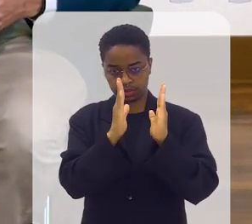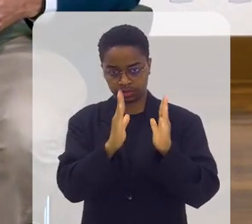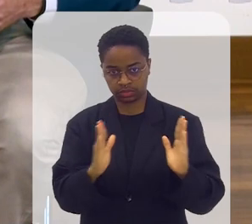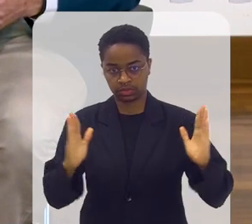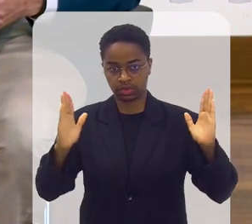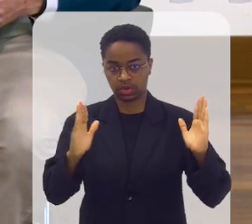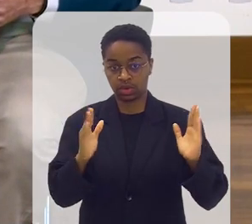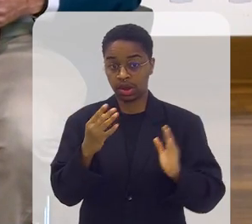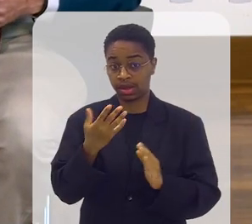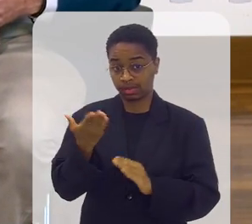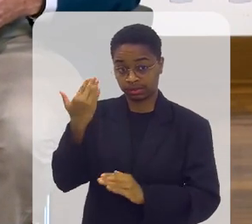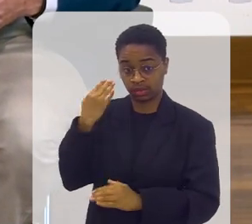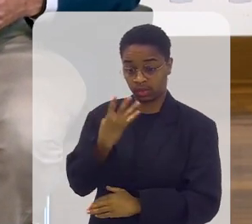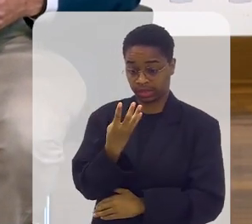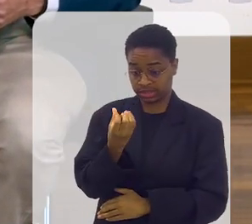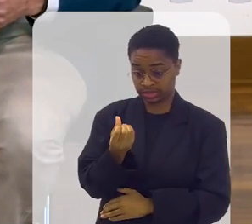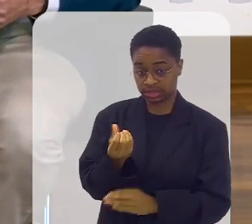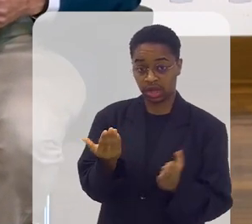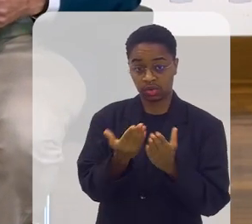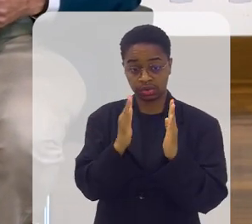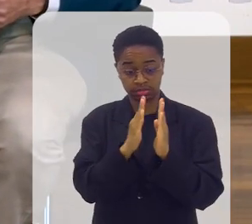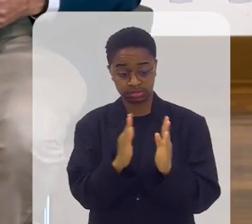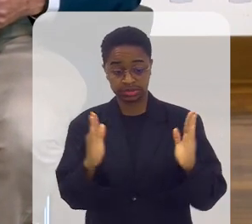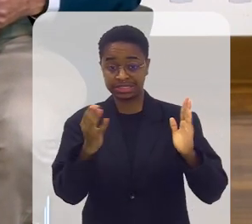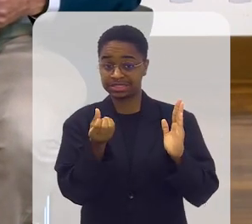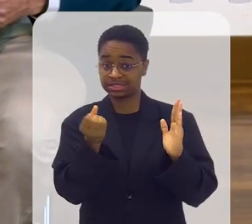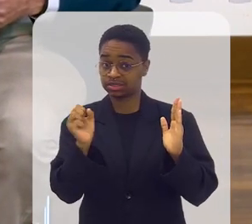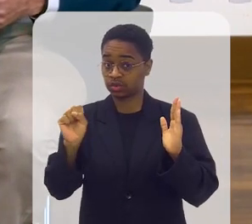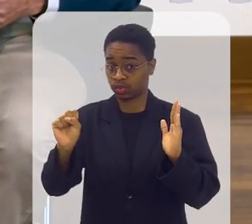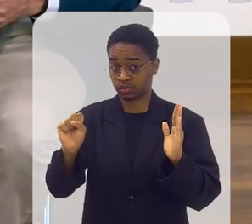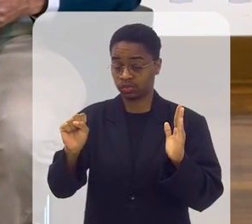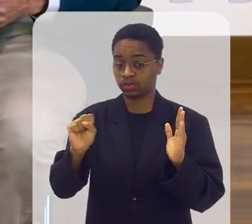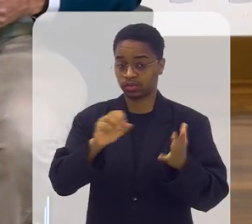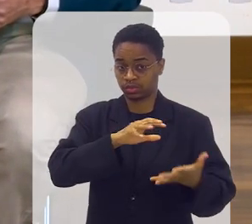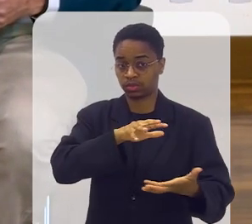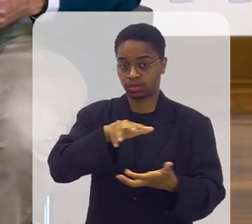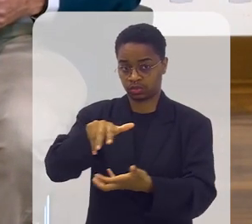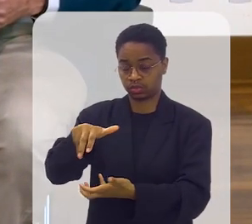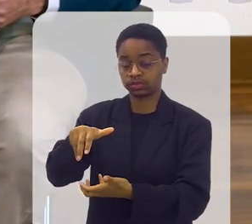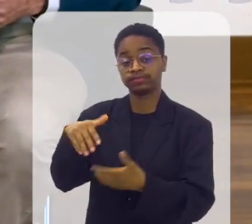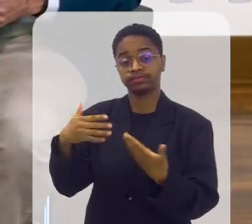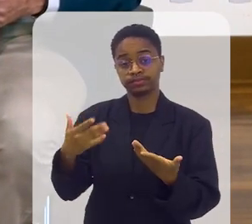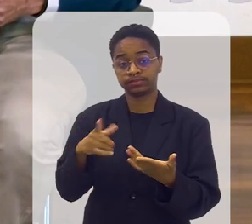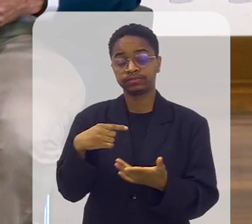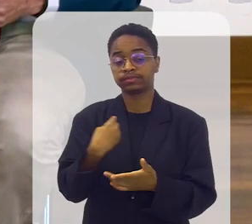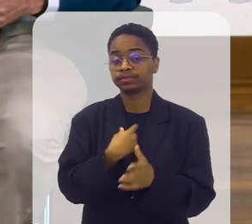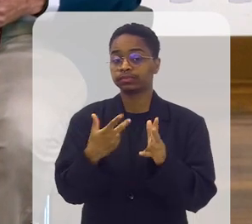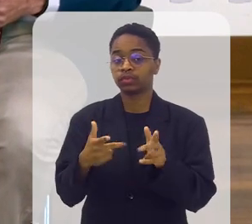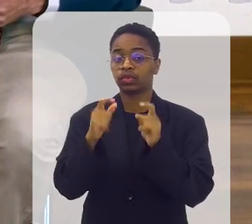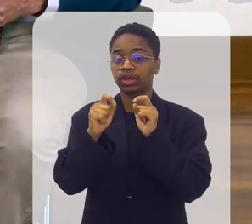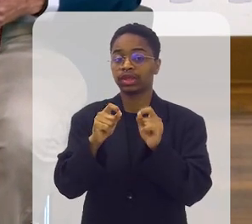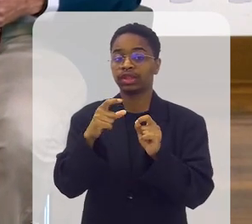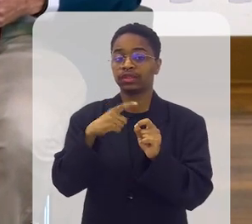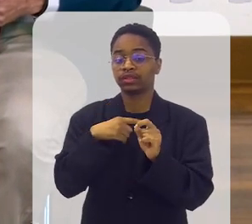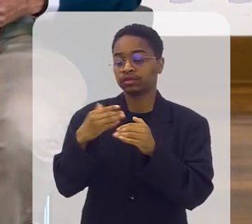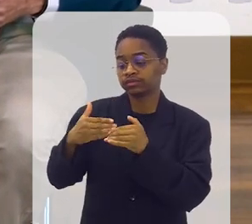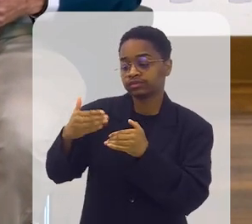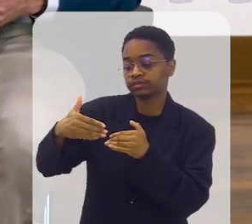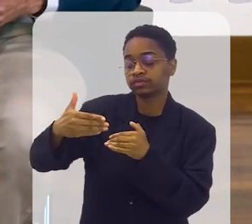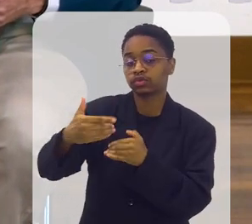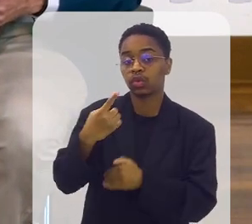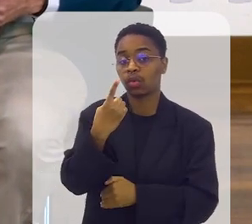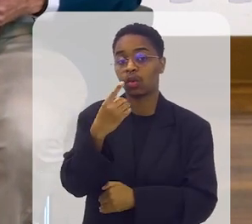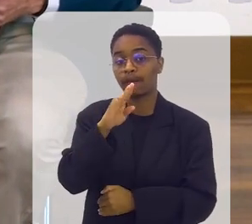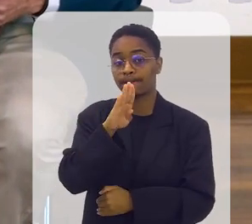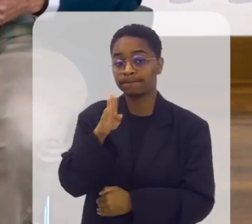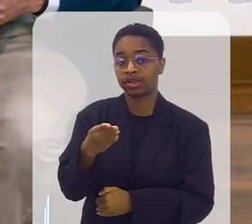68 anos de idade no mundo. e se tem aí o horizonte de nós termos um bilhão e